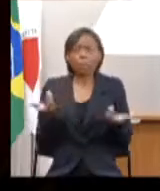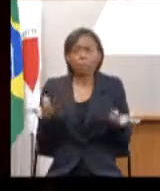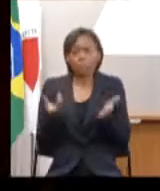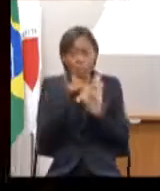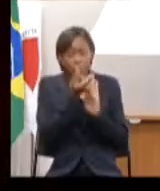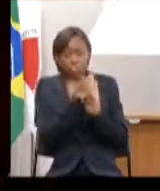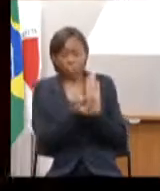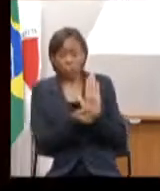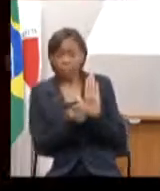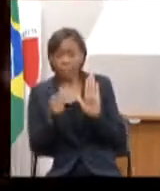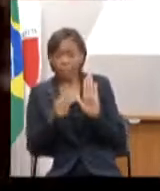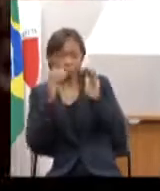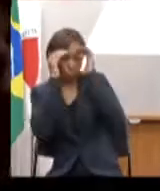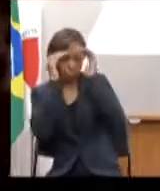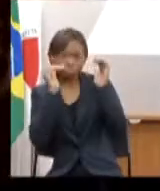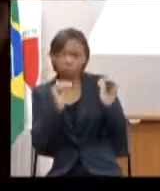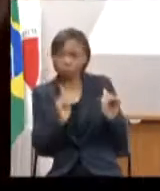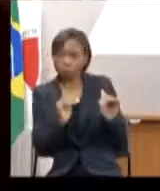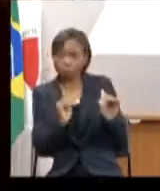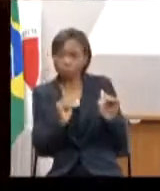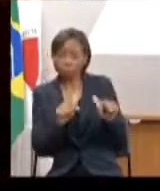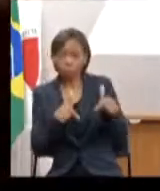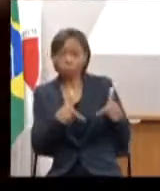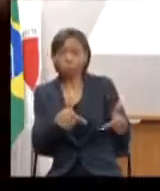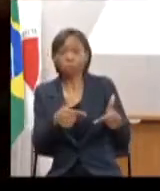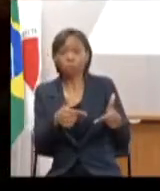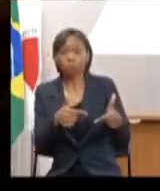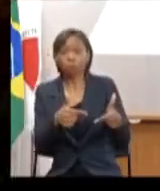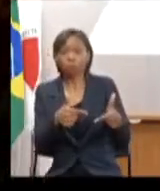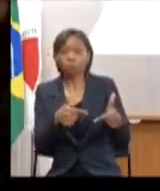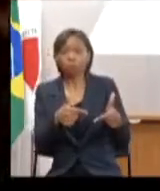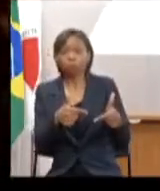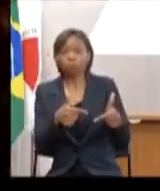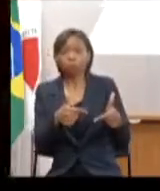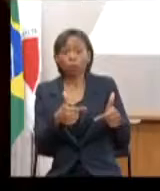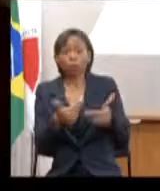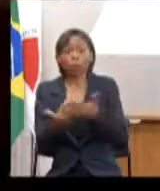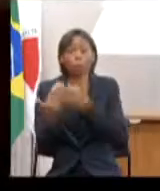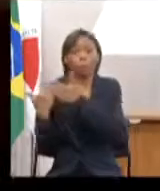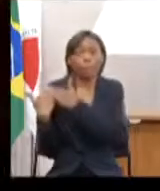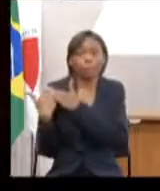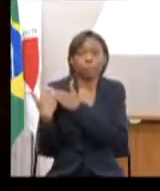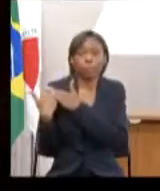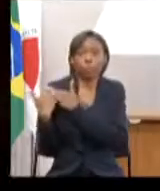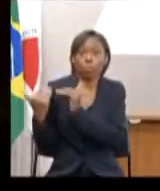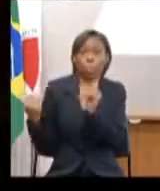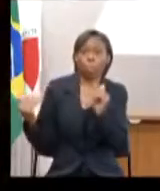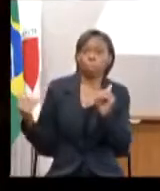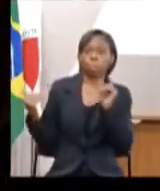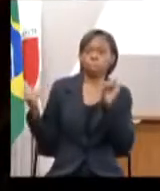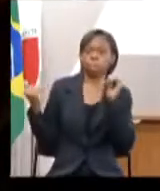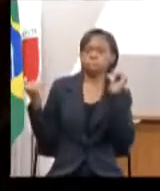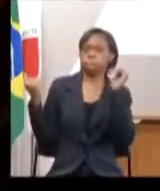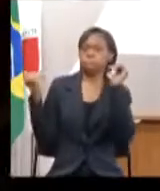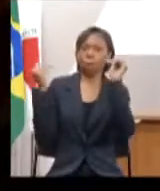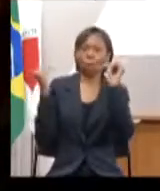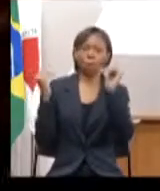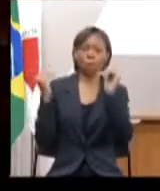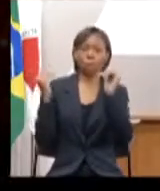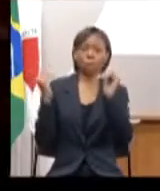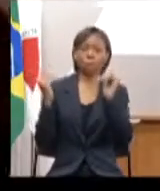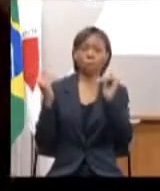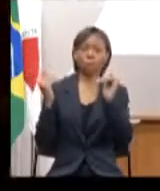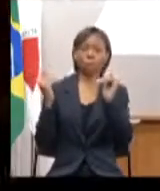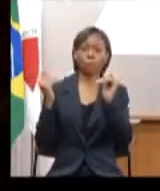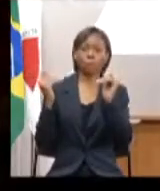executado com peso astronômico de falsos, mas assim